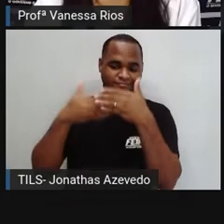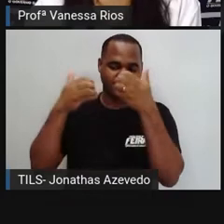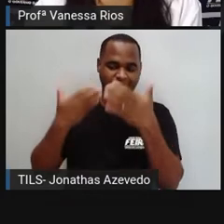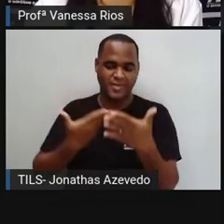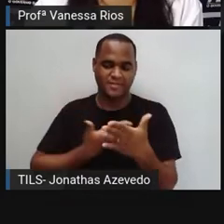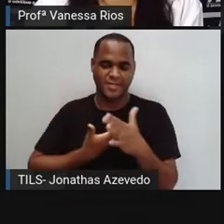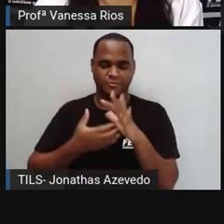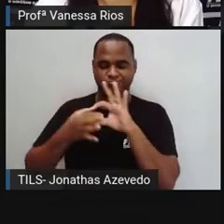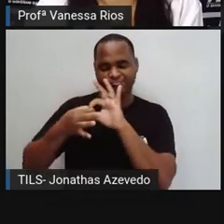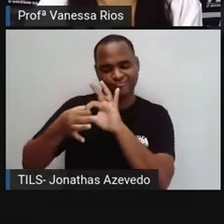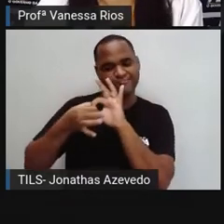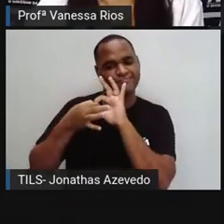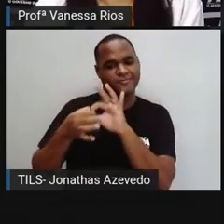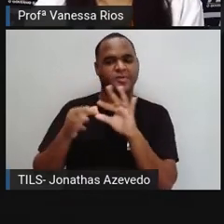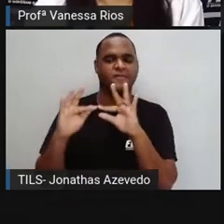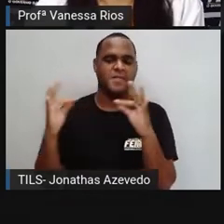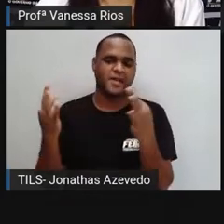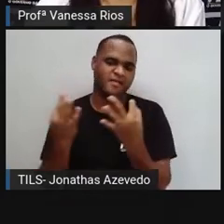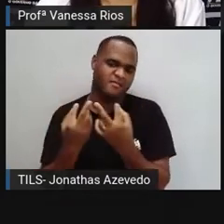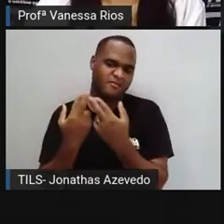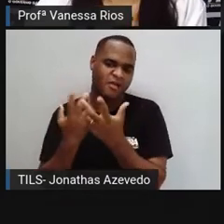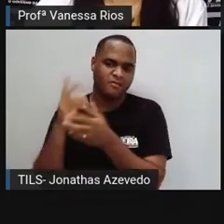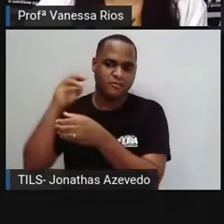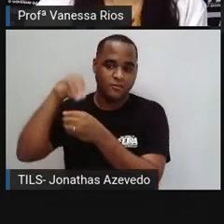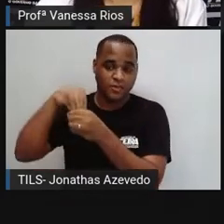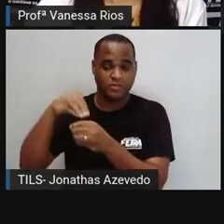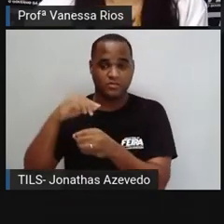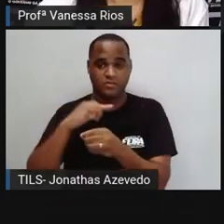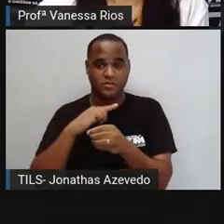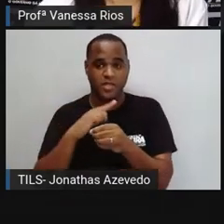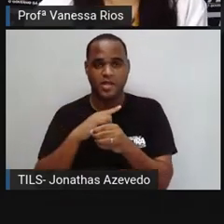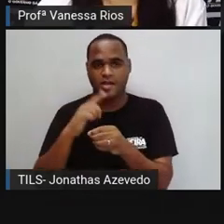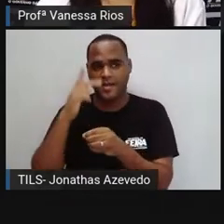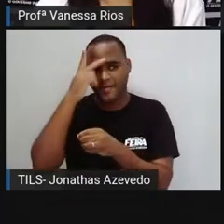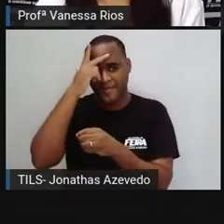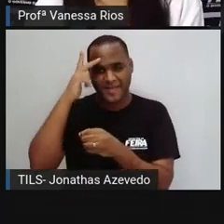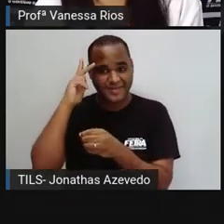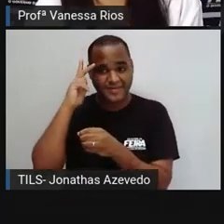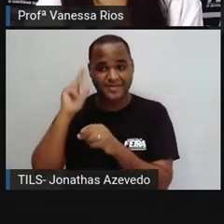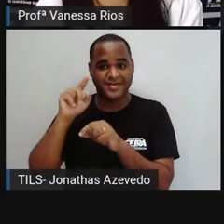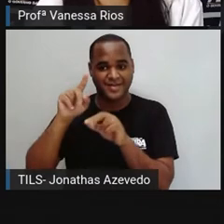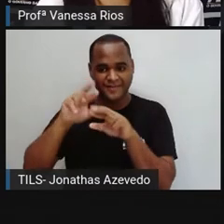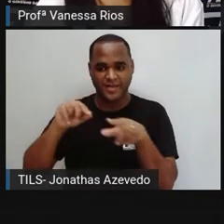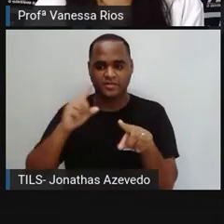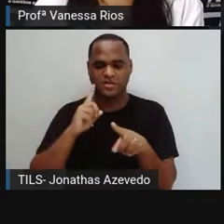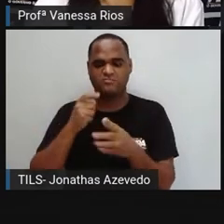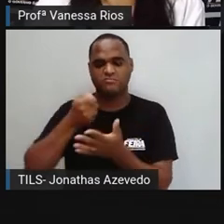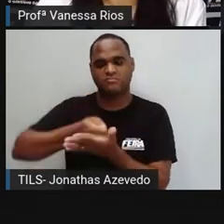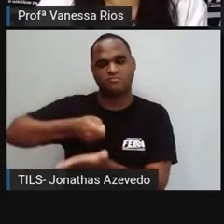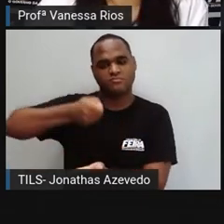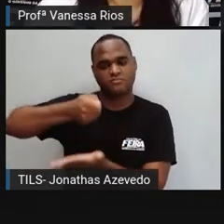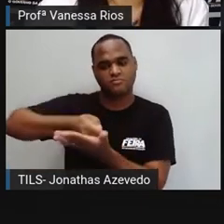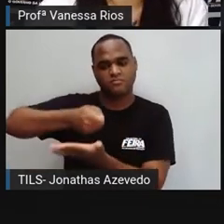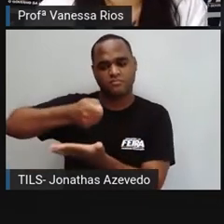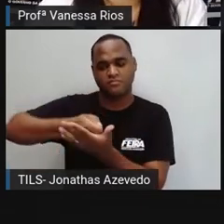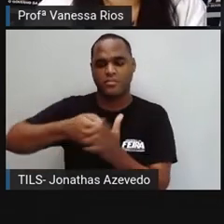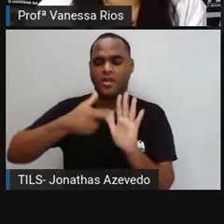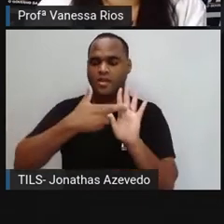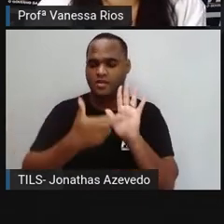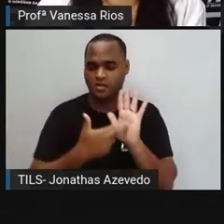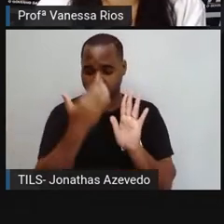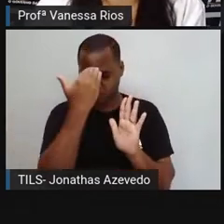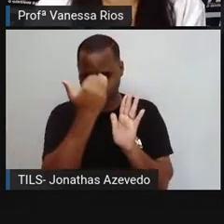temos mais intimidade, né? Com pessoas que não vai ser, neste momento, exigido o apego às regras